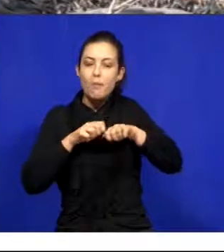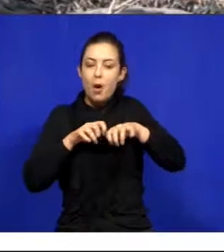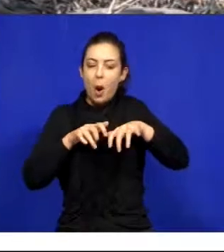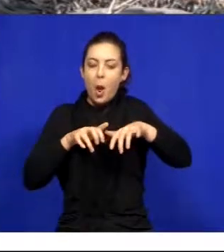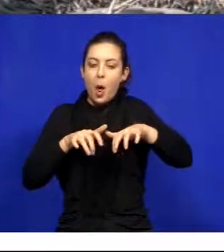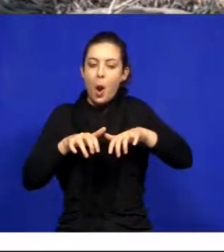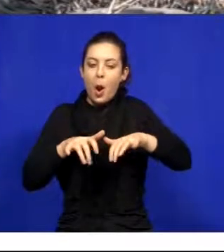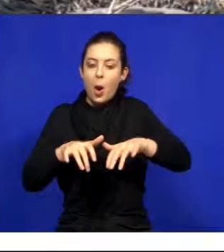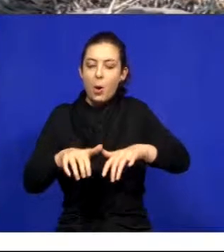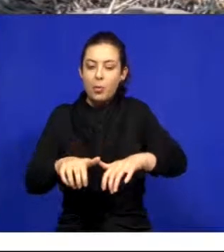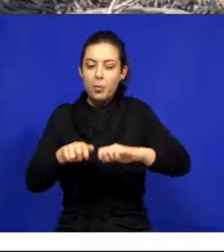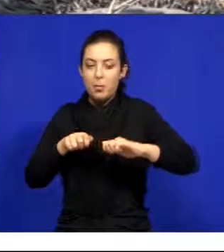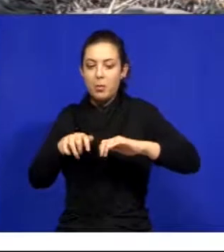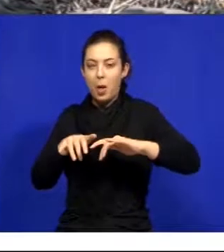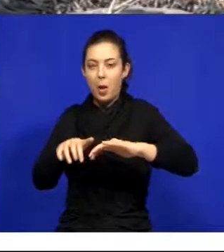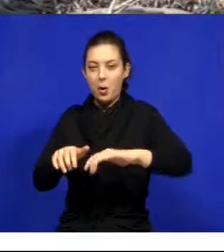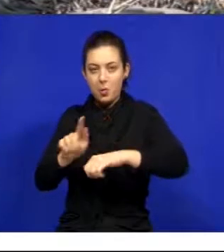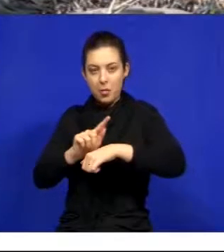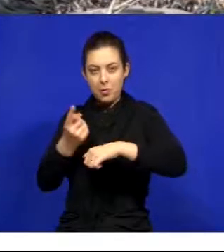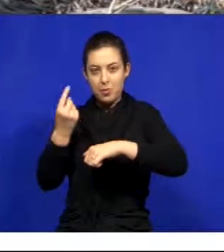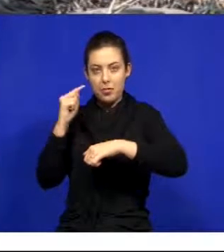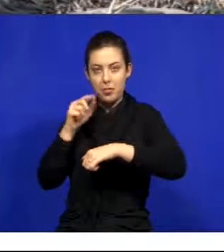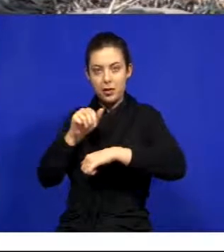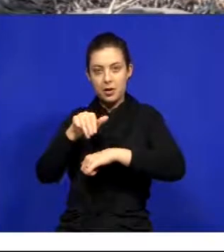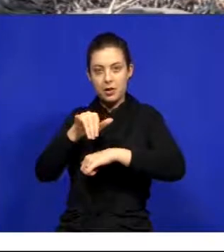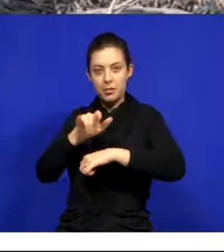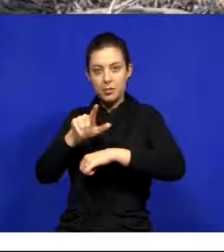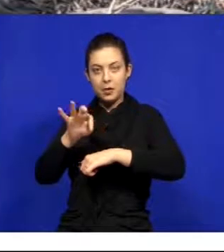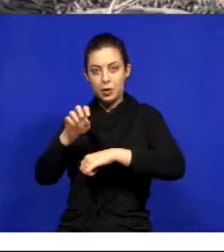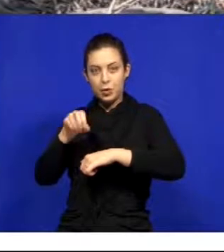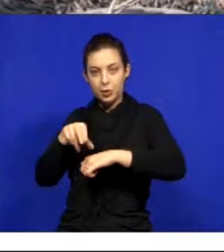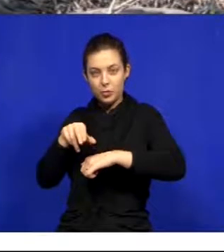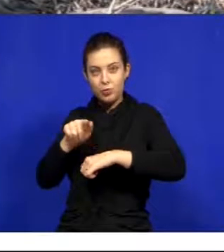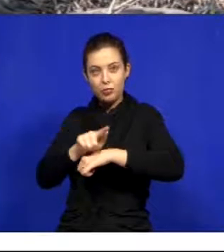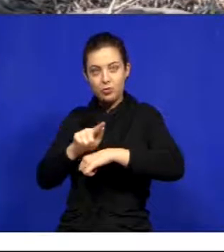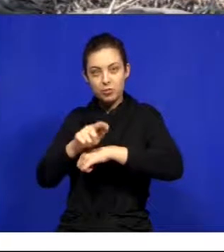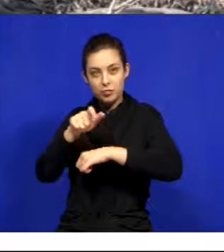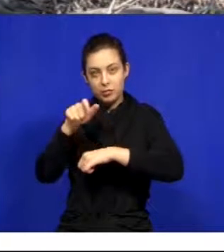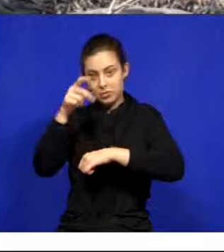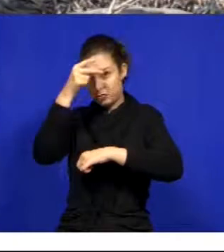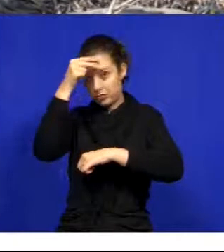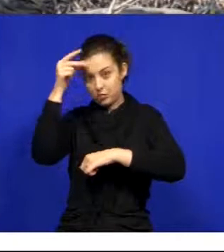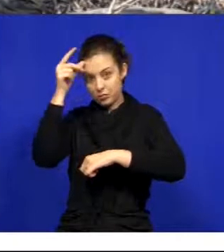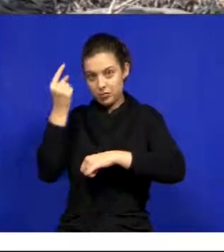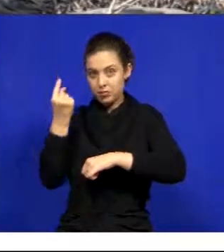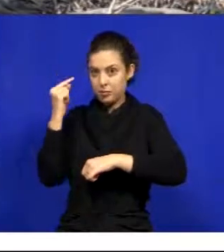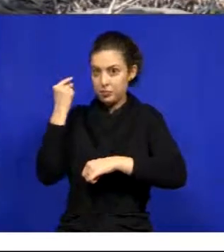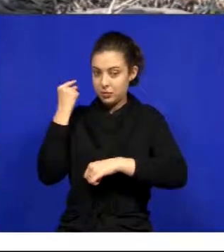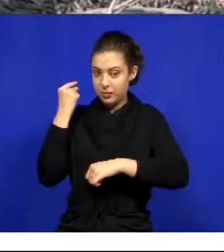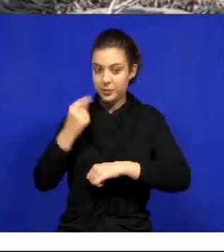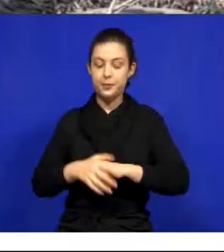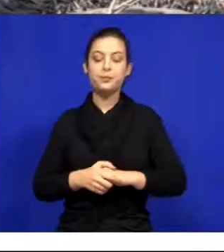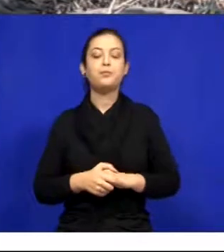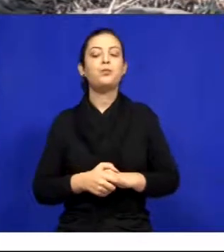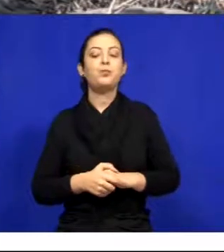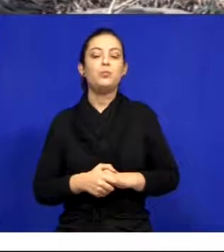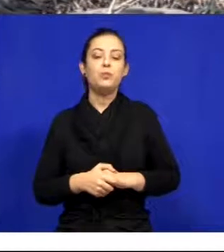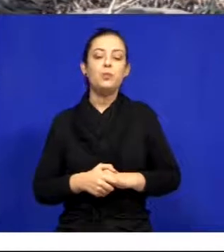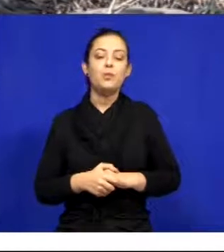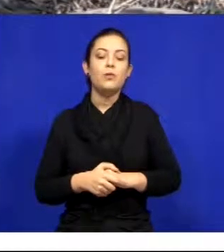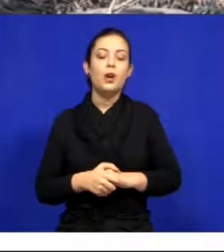ali, na gestão do Hamilton Ribeiro Mota, não é essa, na gestão Ribeiro Mota,